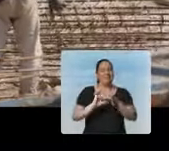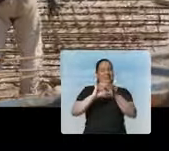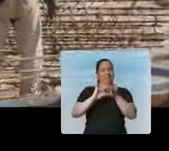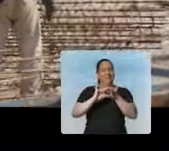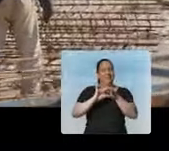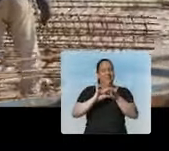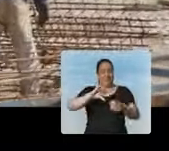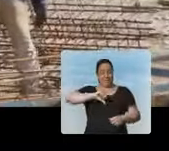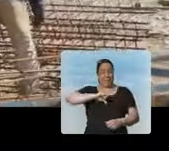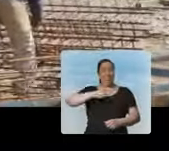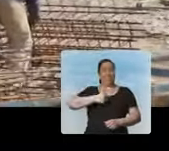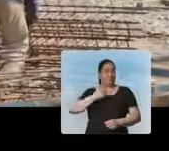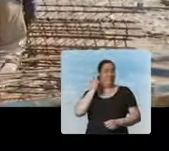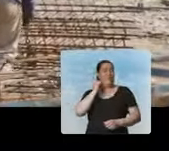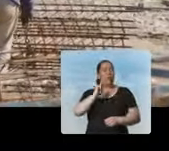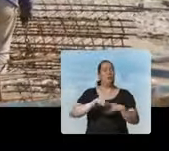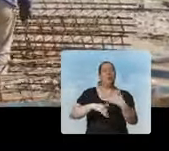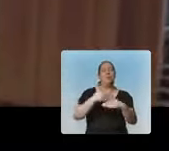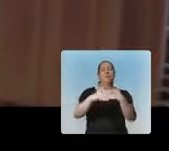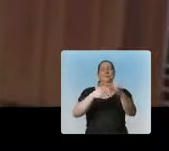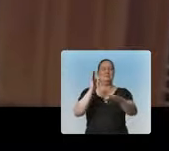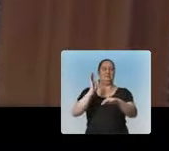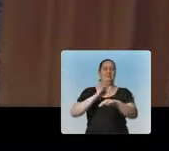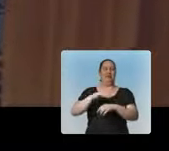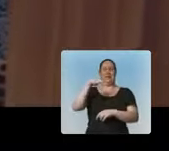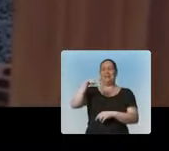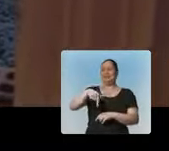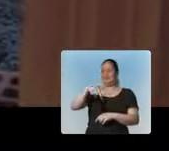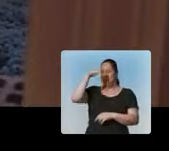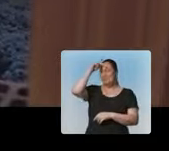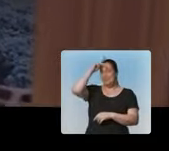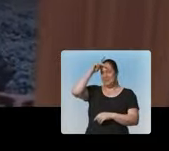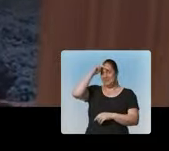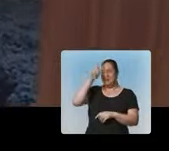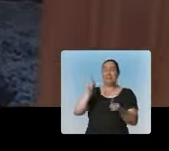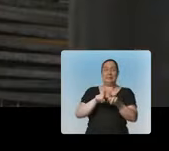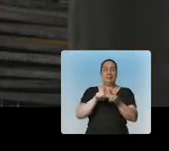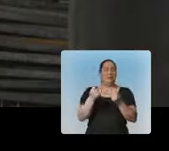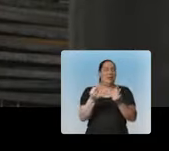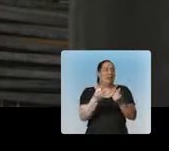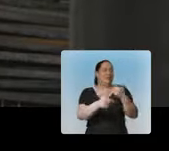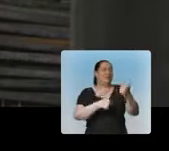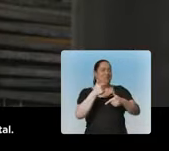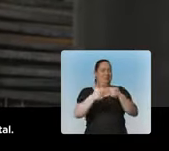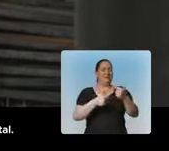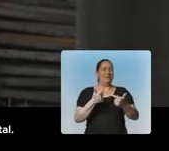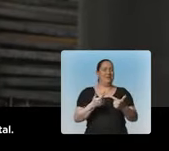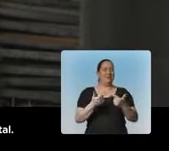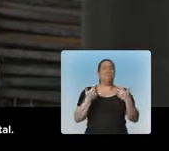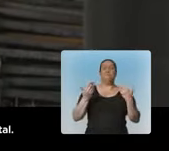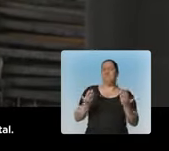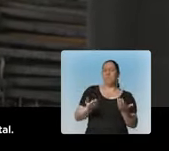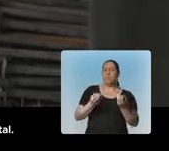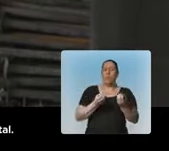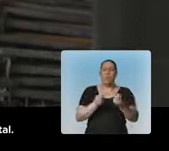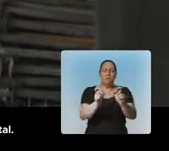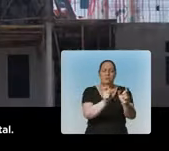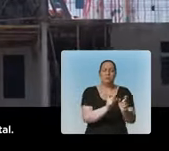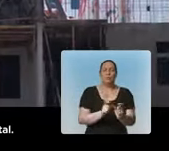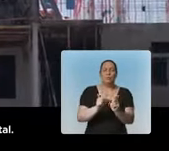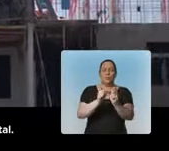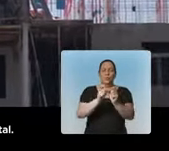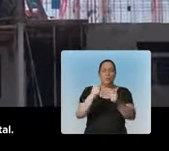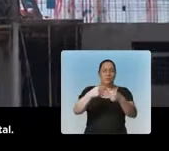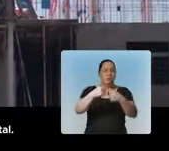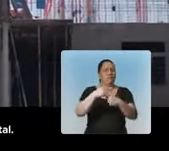parcerias que estima vai alavancar ainda mais o desenvolvimento e a geração de empregos. Para isso, a melhoria da